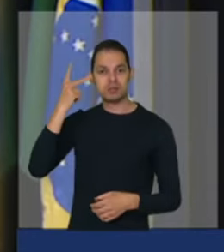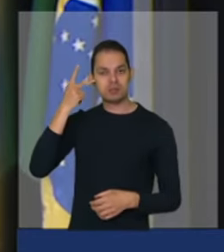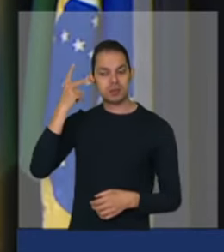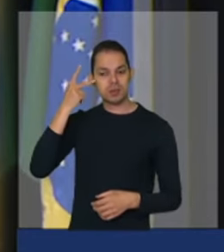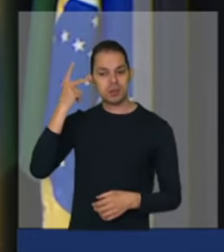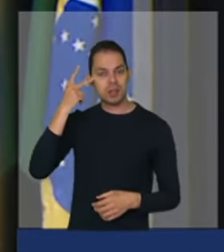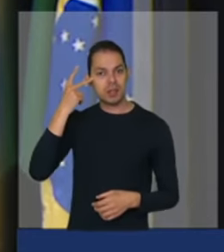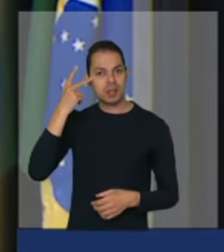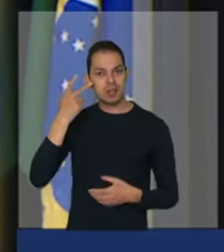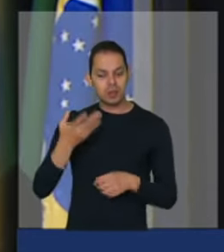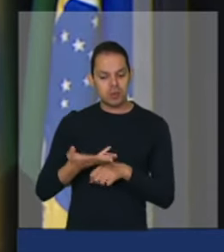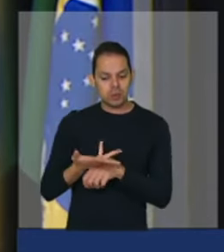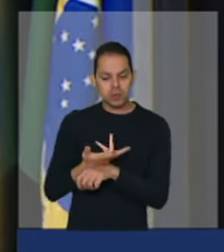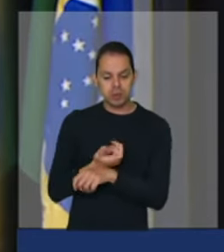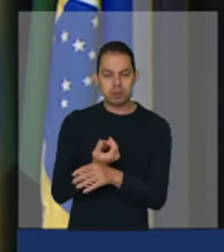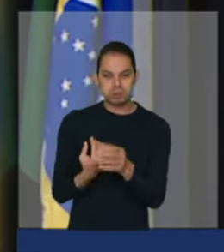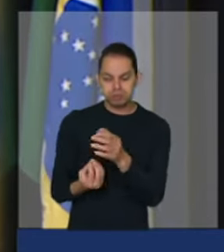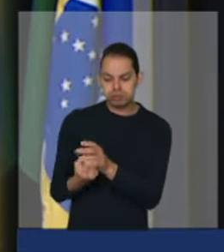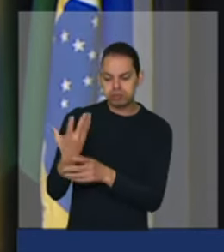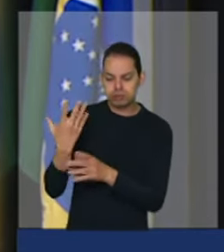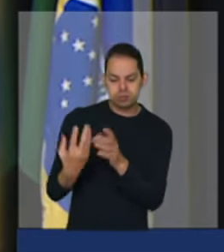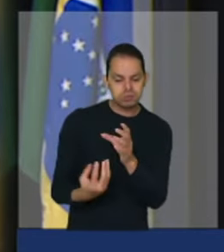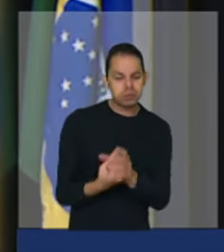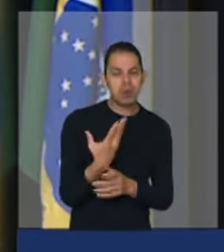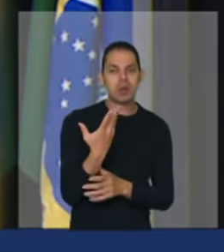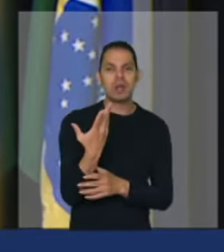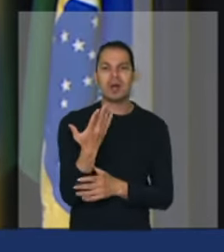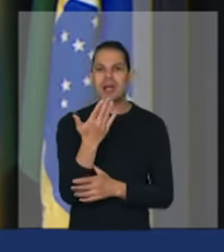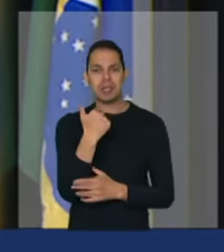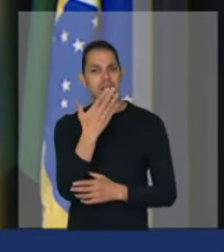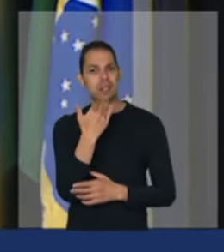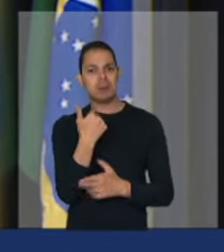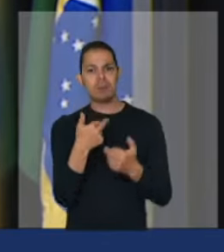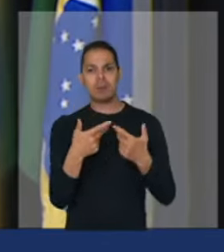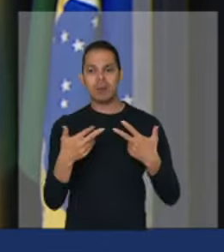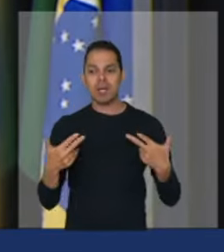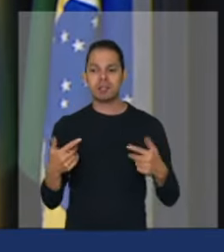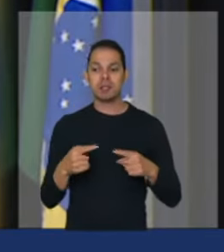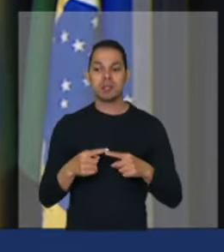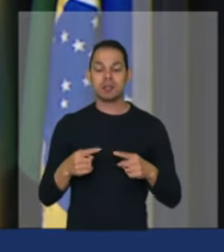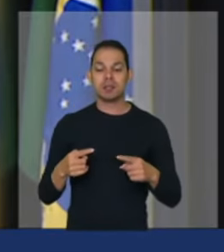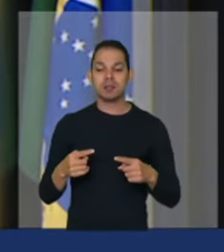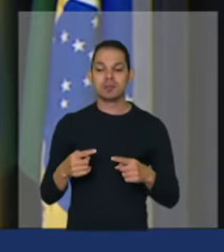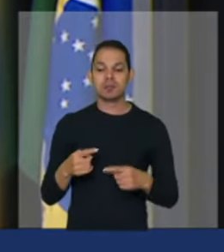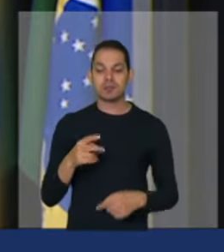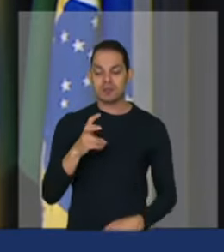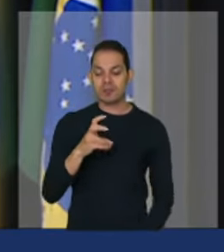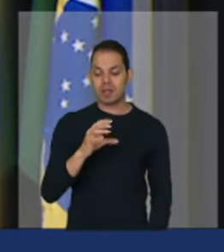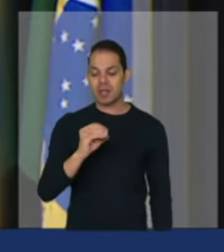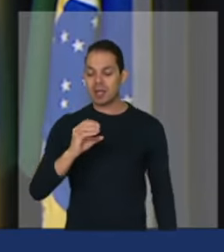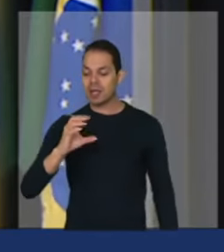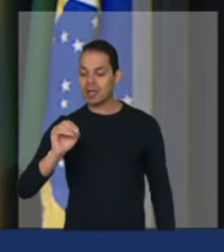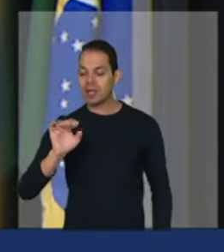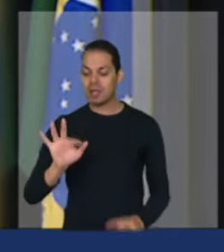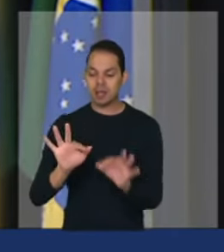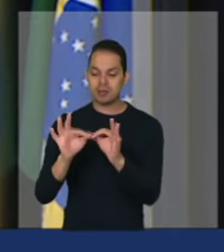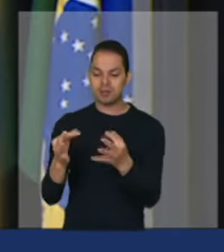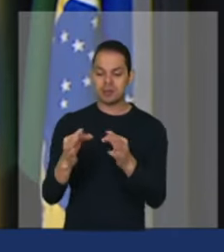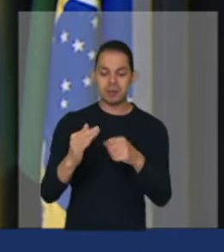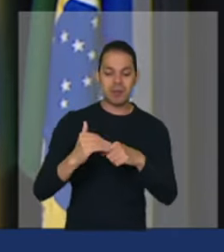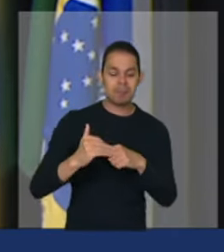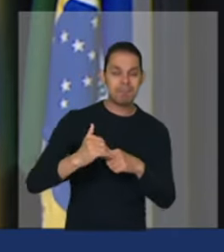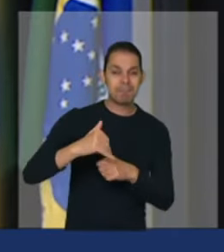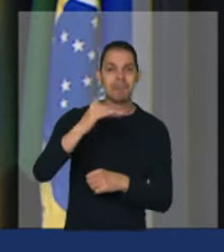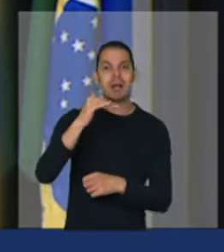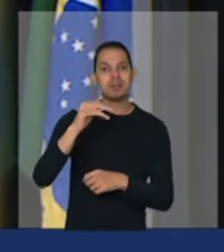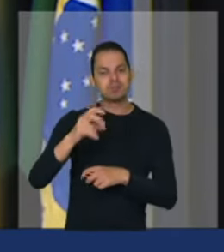da produção da produção de alimentos mais de 500 famílias vivem da atividade um